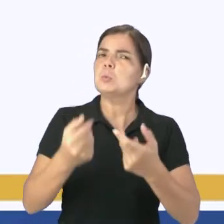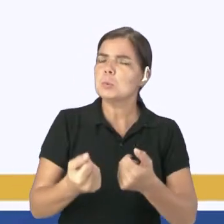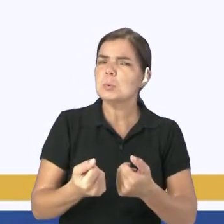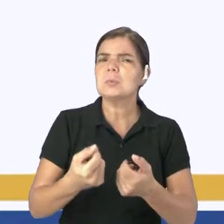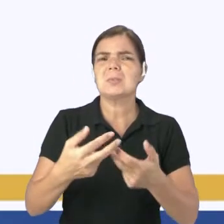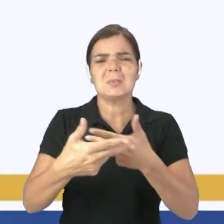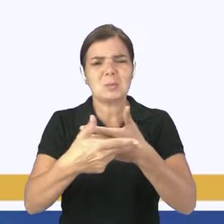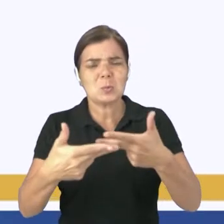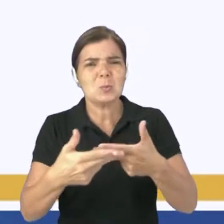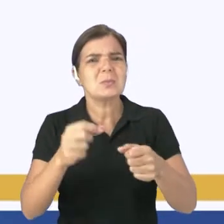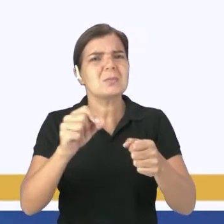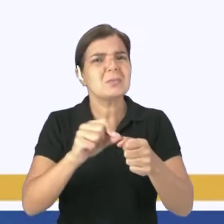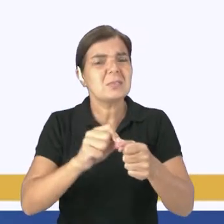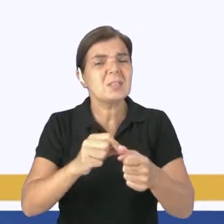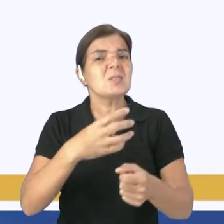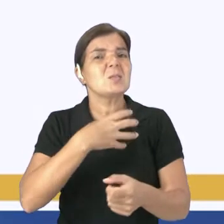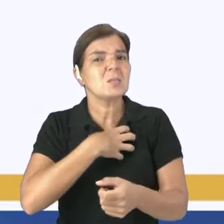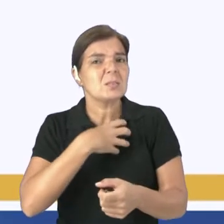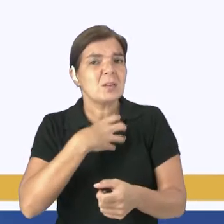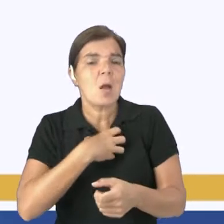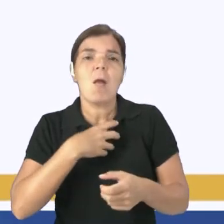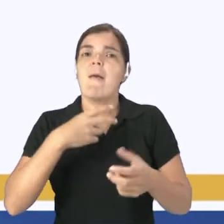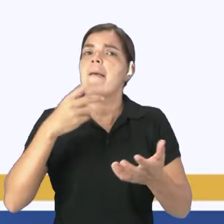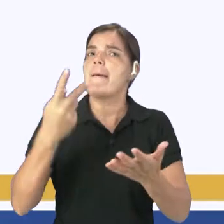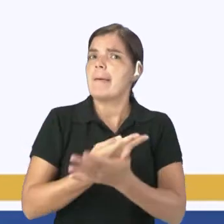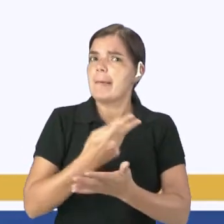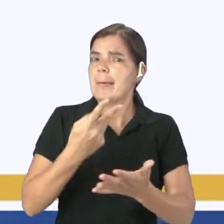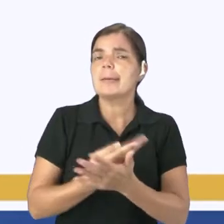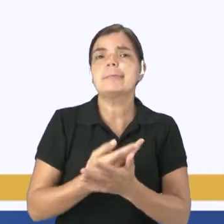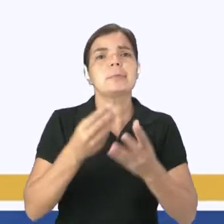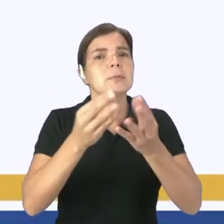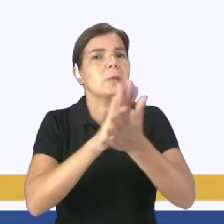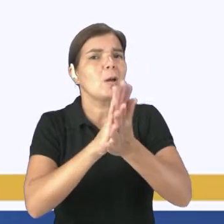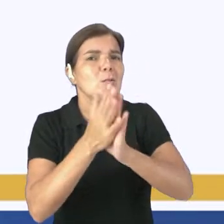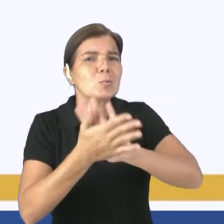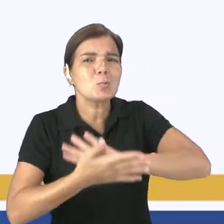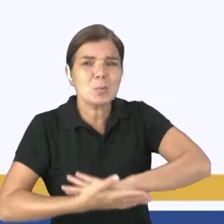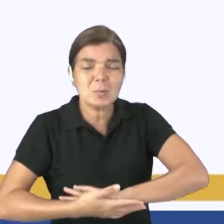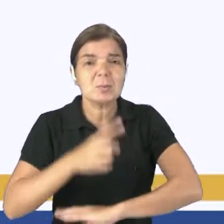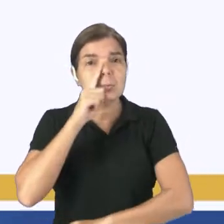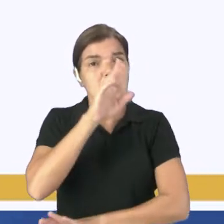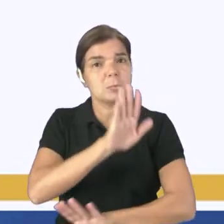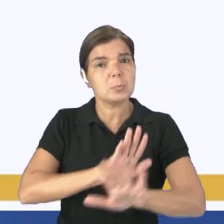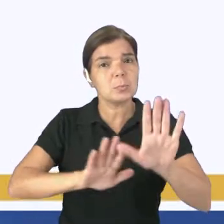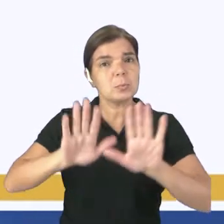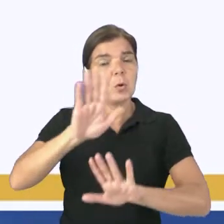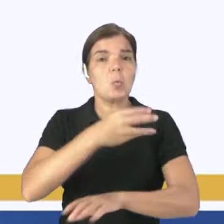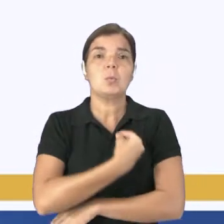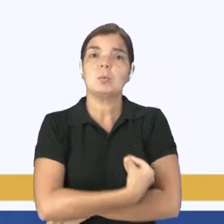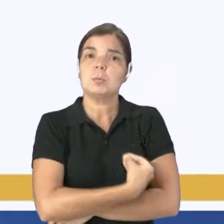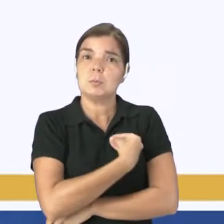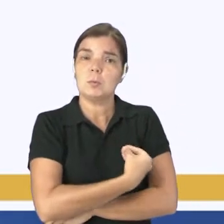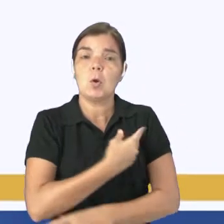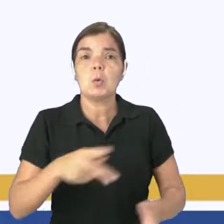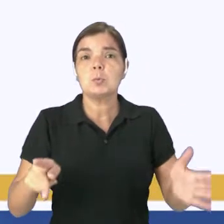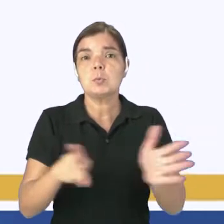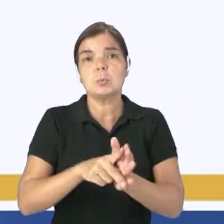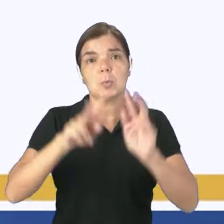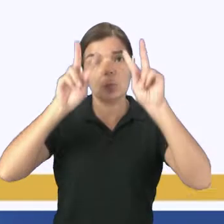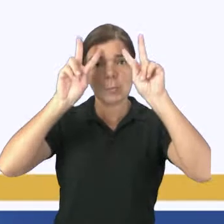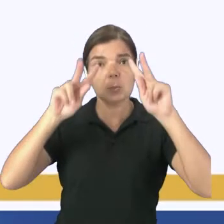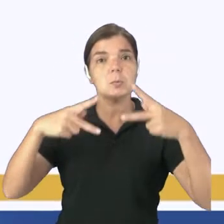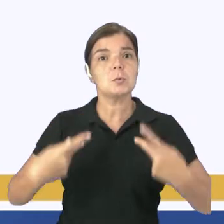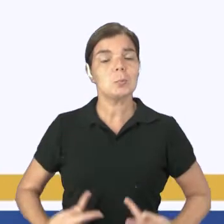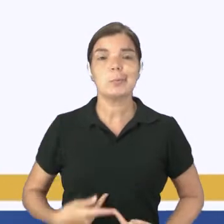vão acabar configurando algumas destruições que vão acabar colocando em risco aí a sobrevivência dos próprios seres humanos e não